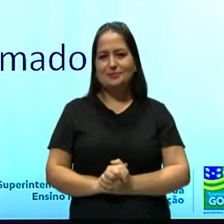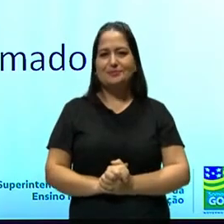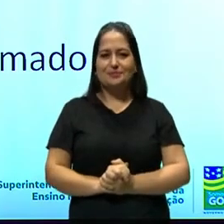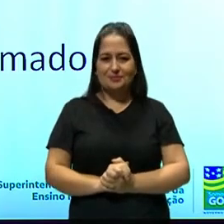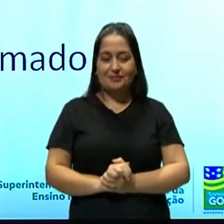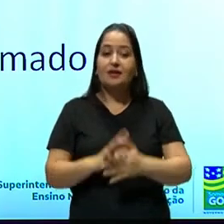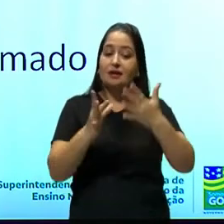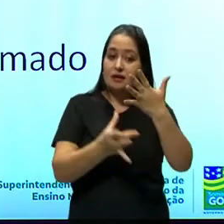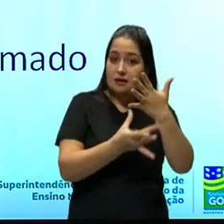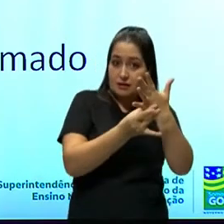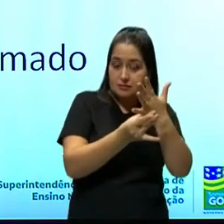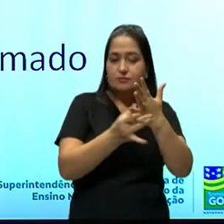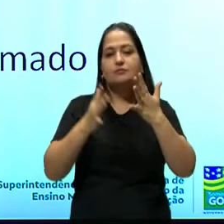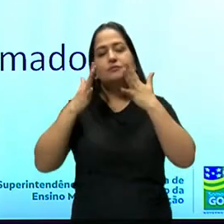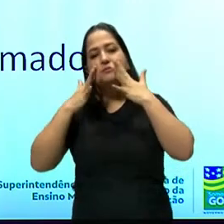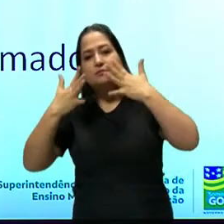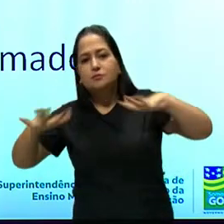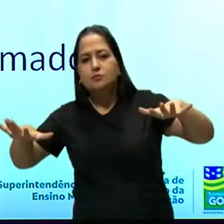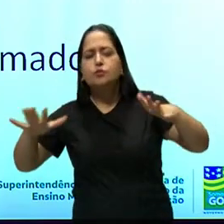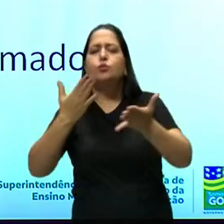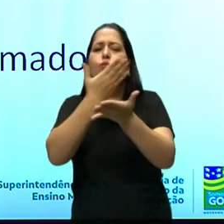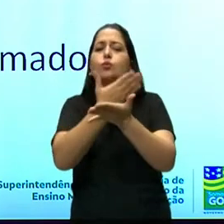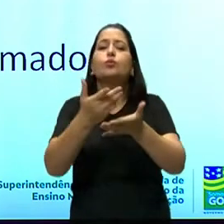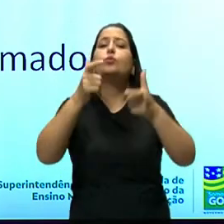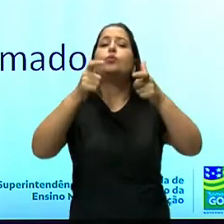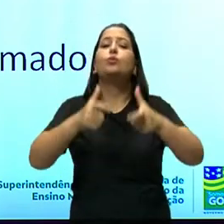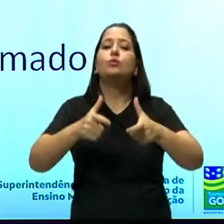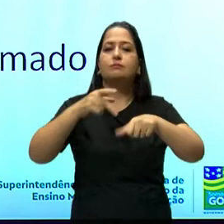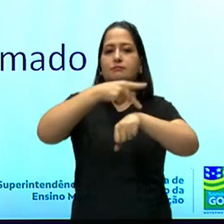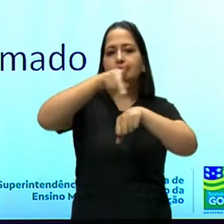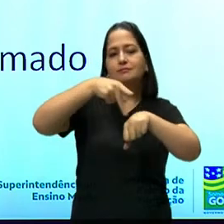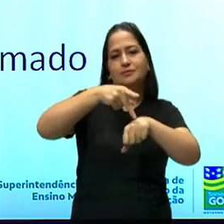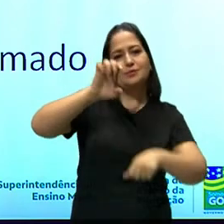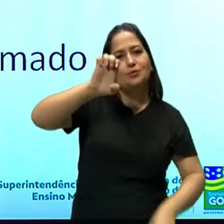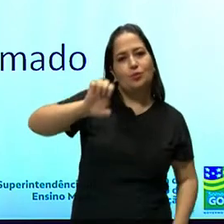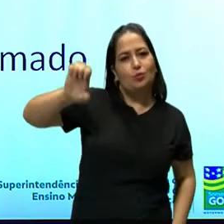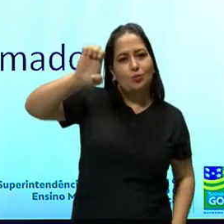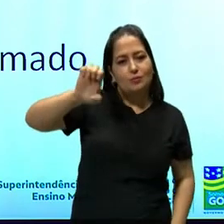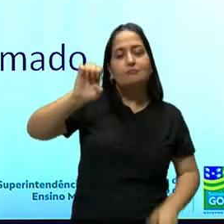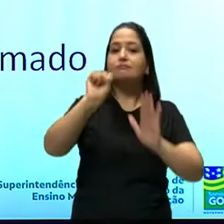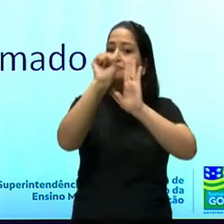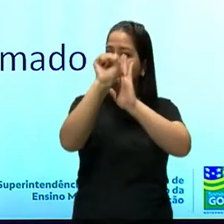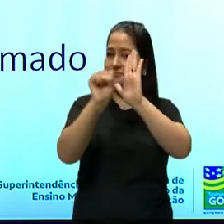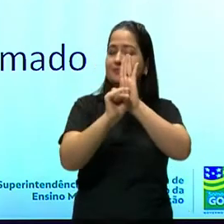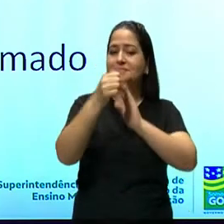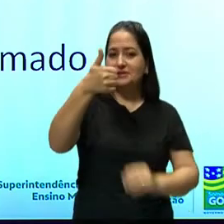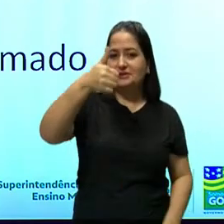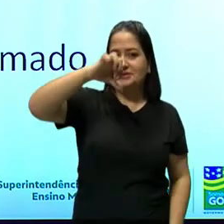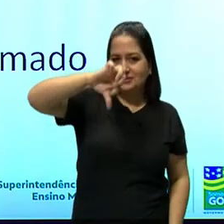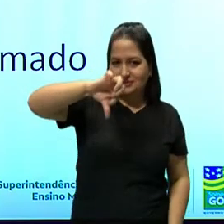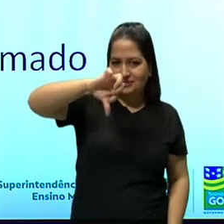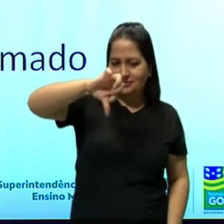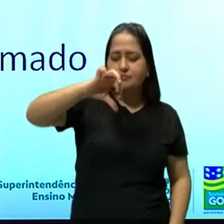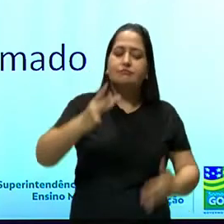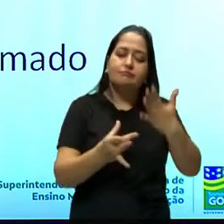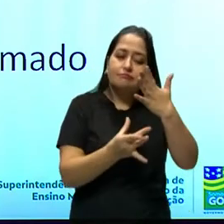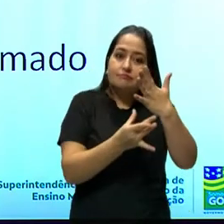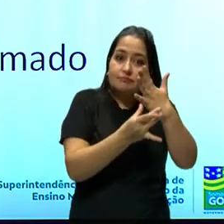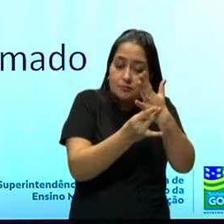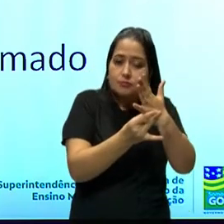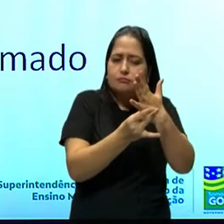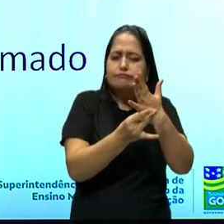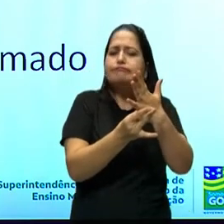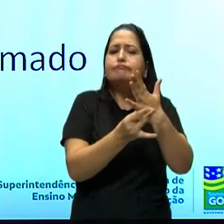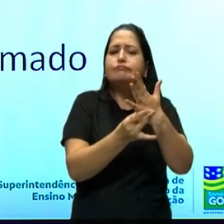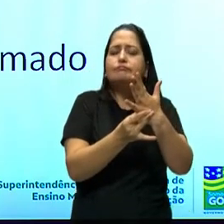Realismo e naturalismo têm origem na Europa, no século XIX. O realismo vai ter como marco